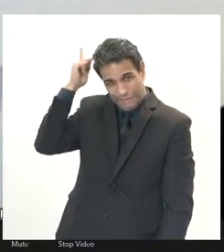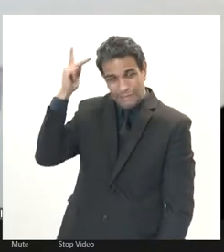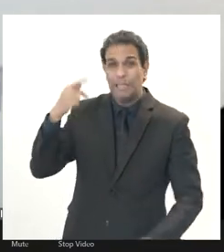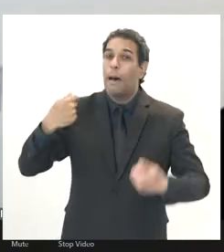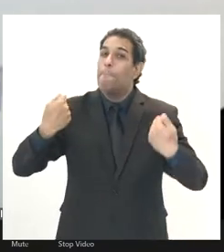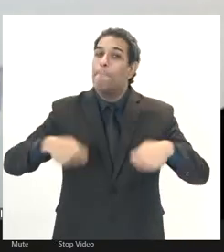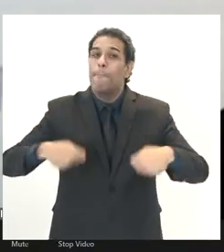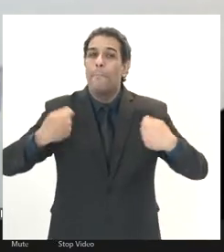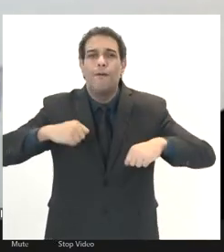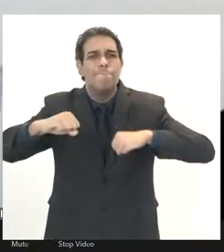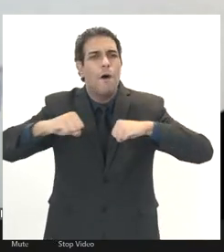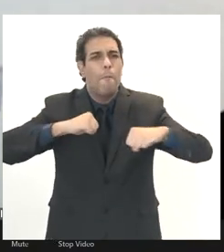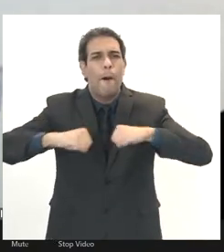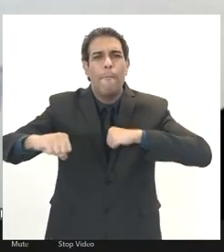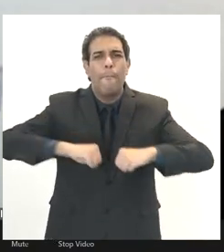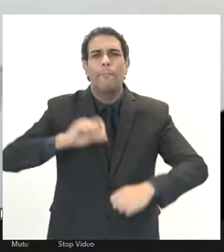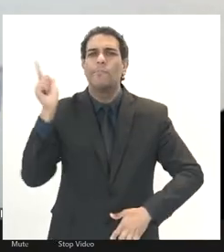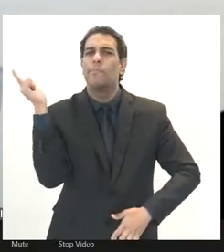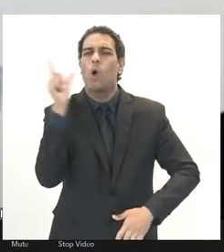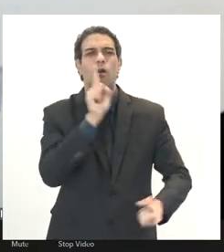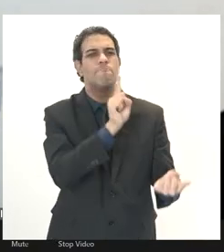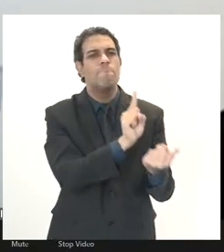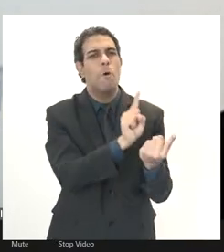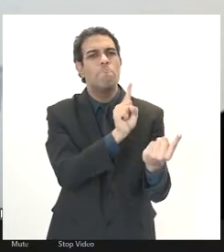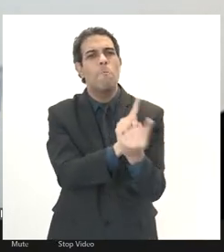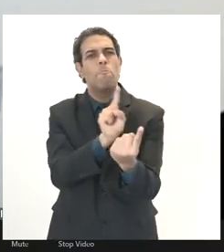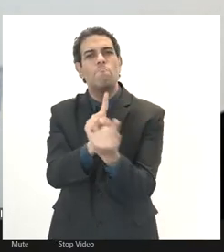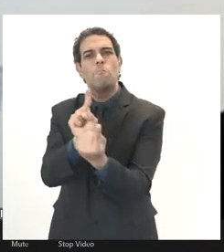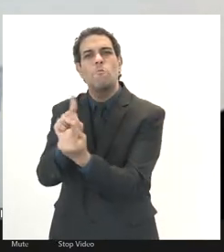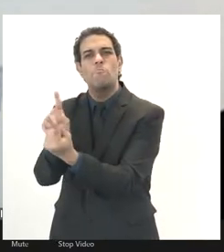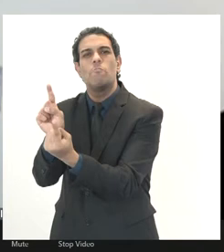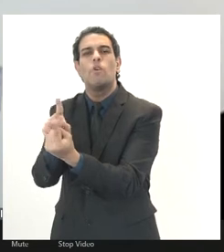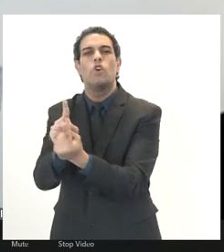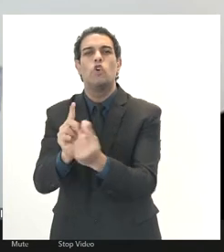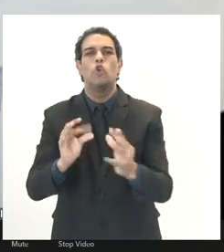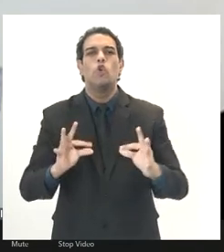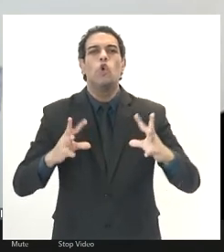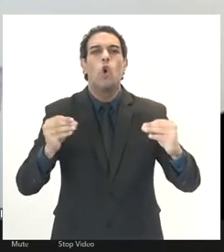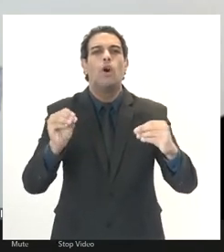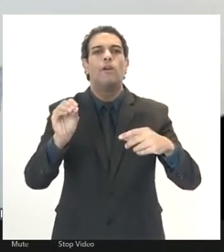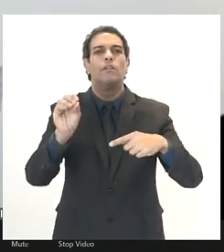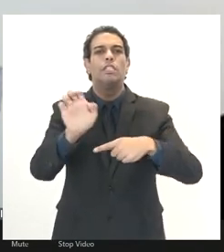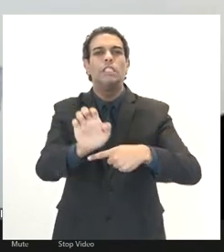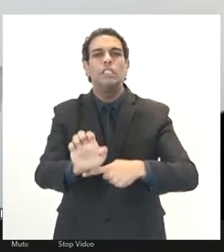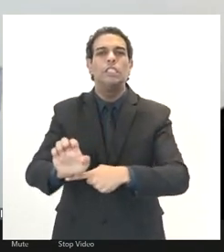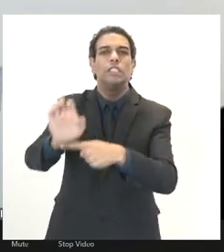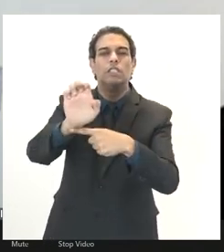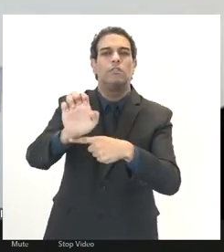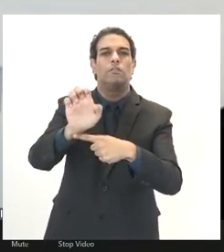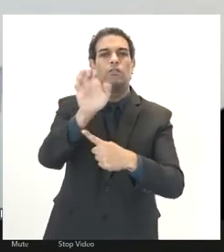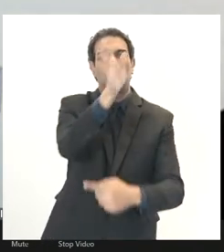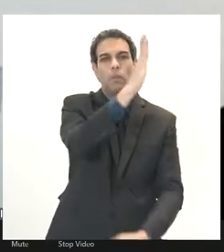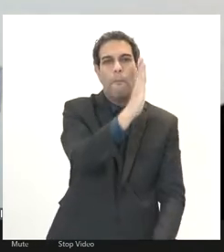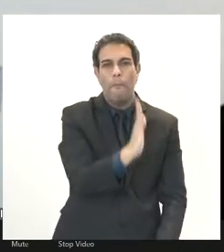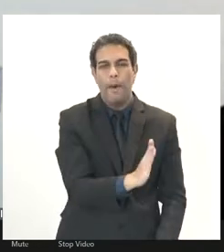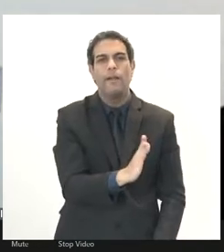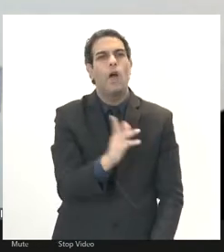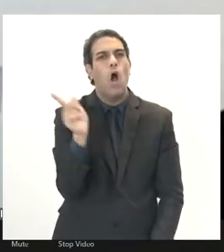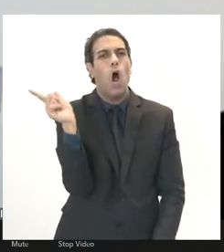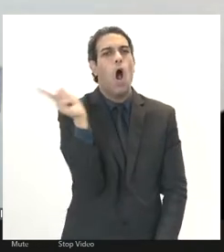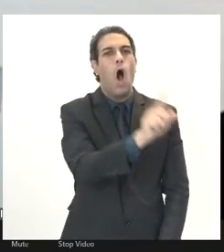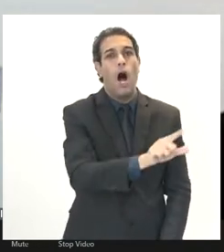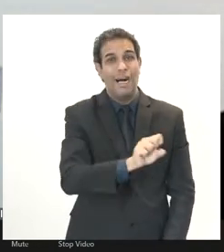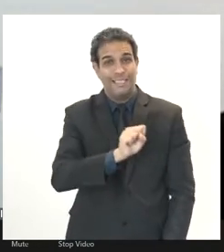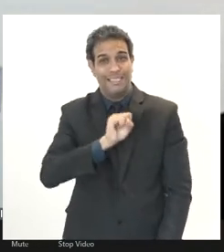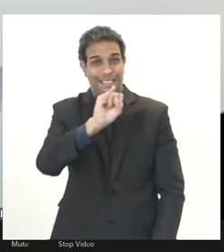alcançar todos os cantos do Estado e do Brasil. porque, se